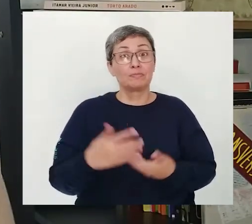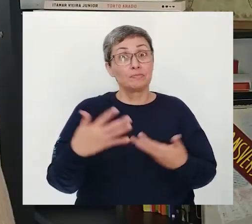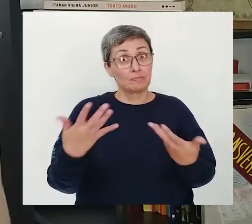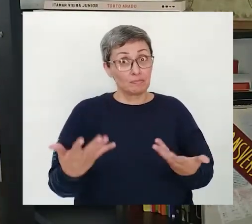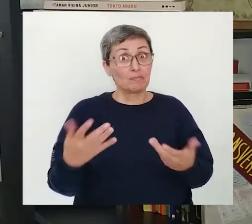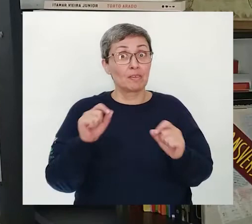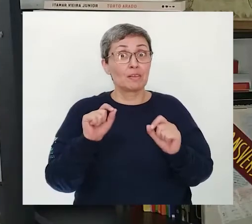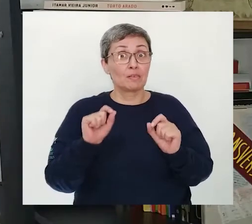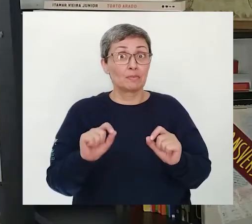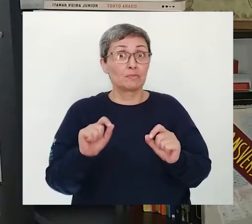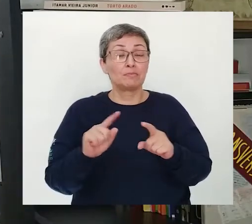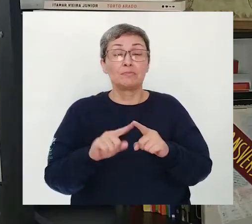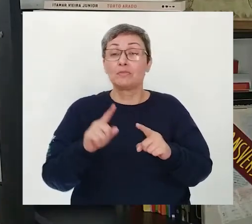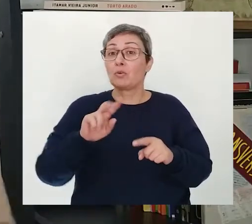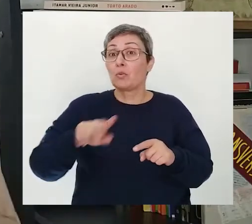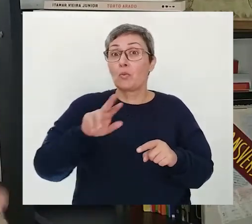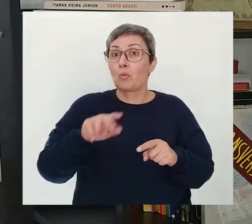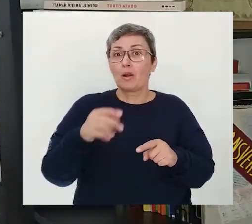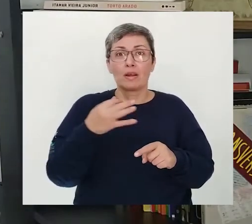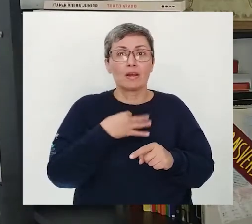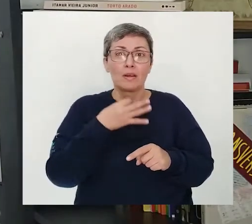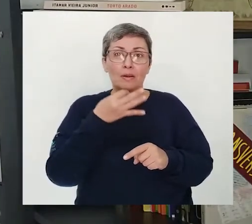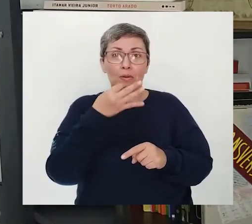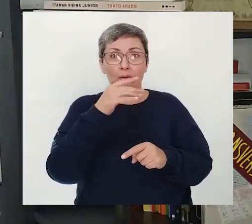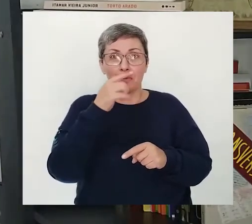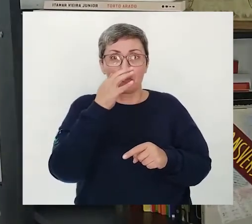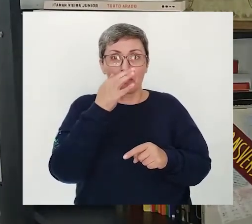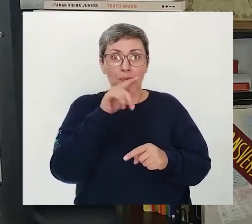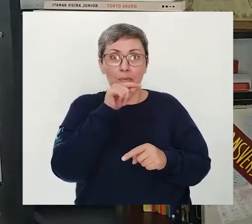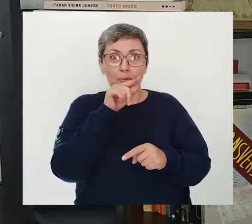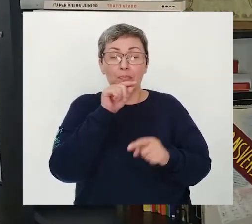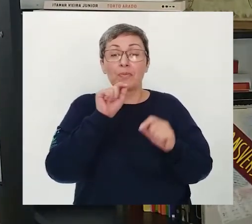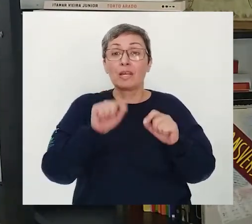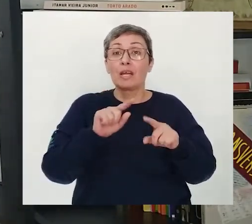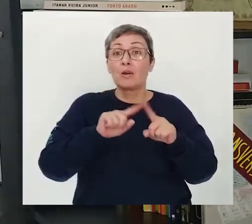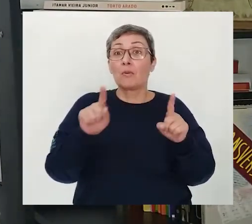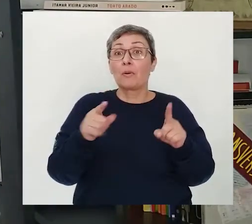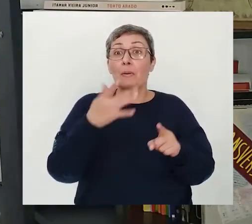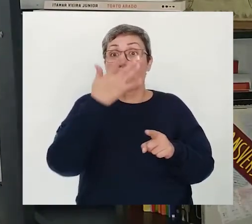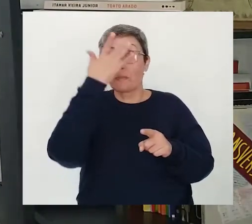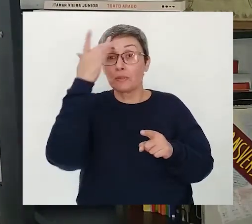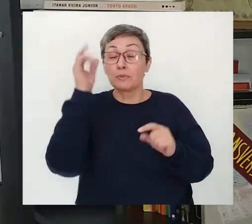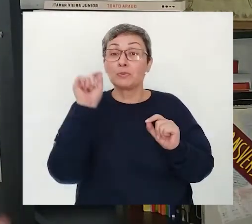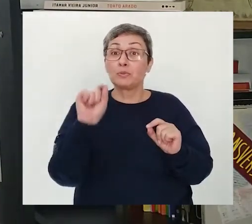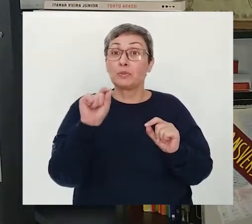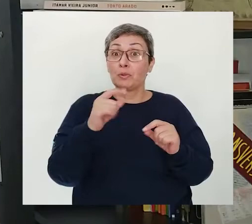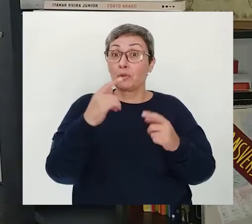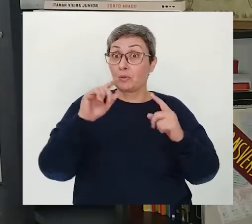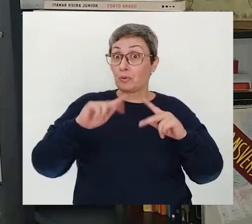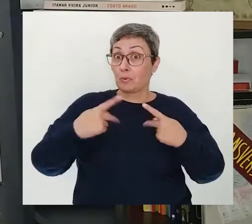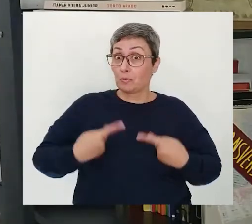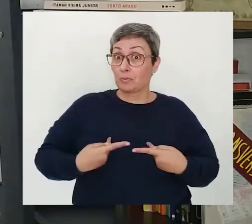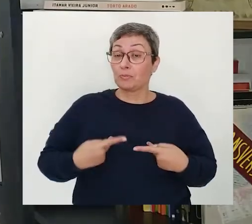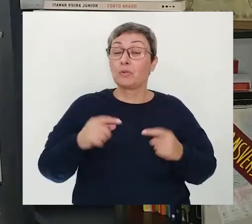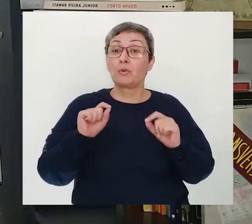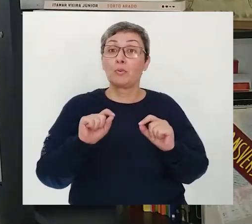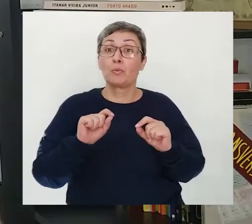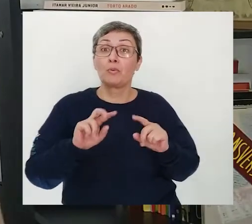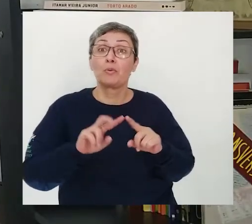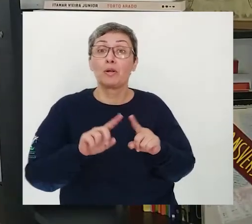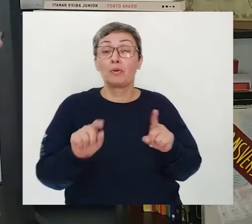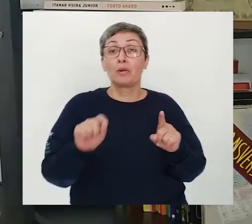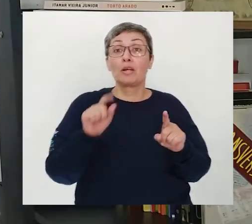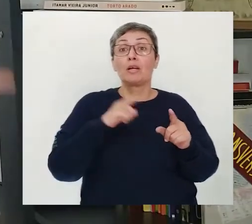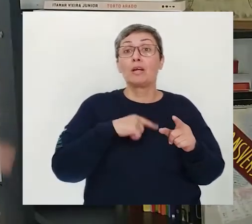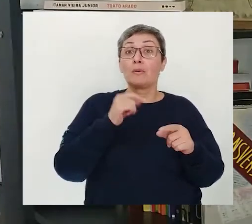Pois é, isso mesmo Não é um pássaro Na verdade o beija-flor refere-se a uma pessoa A um ser humano Ou seja